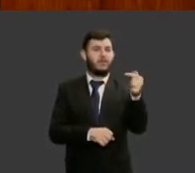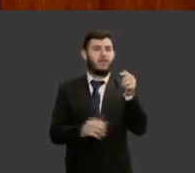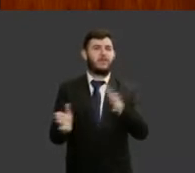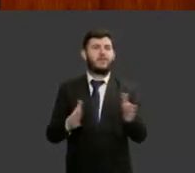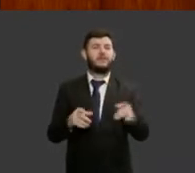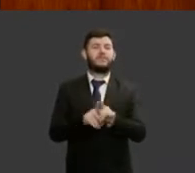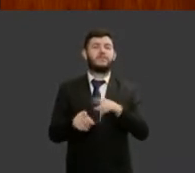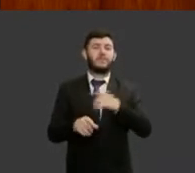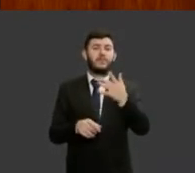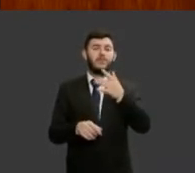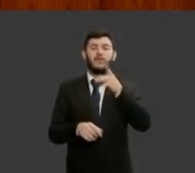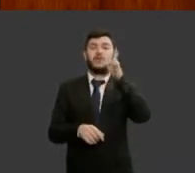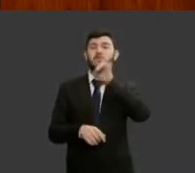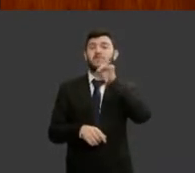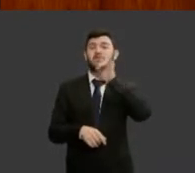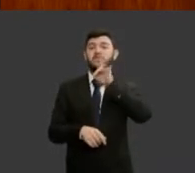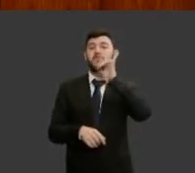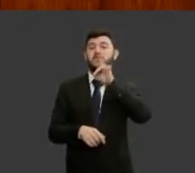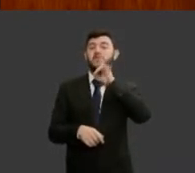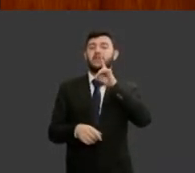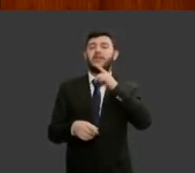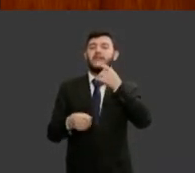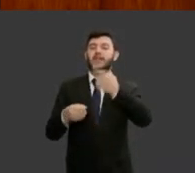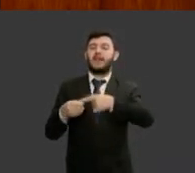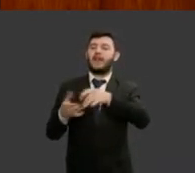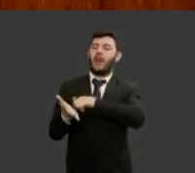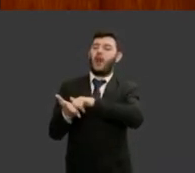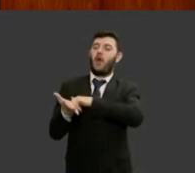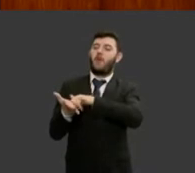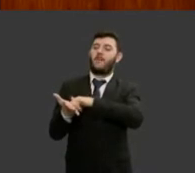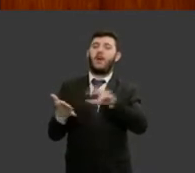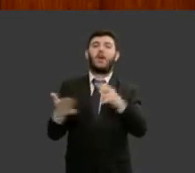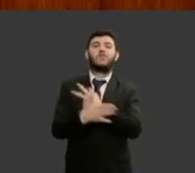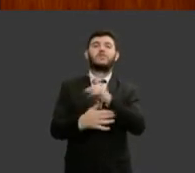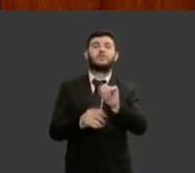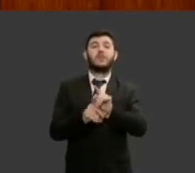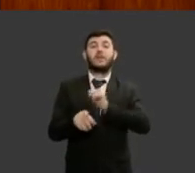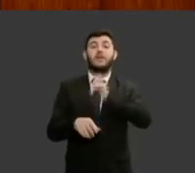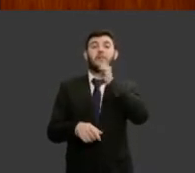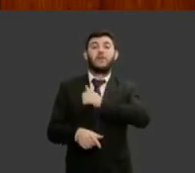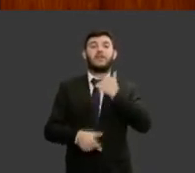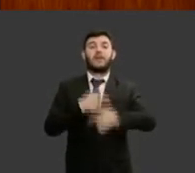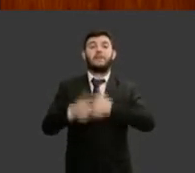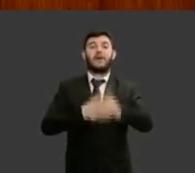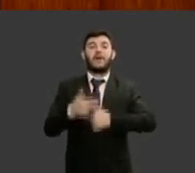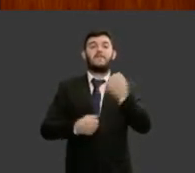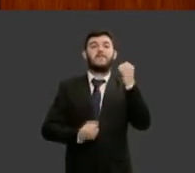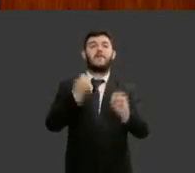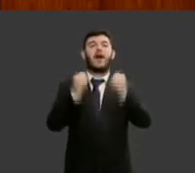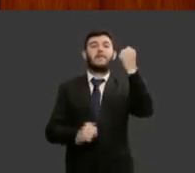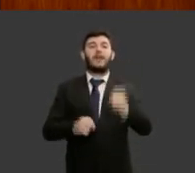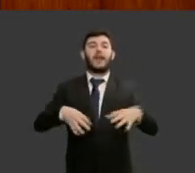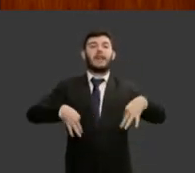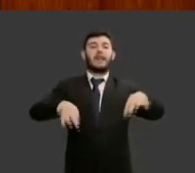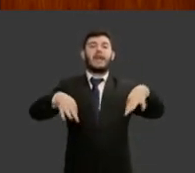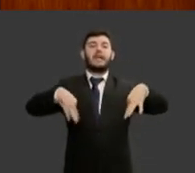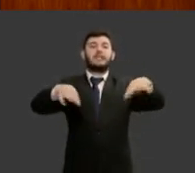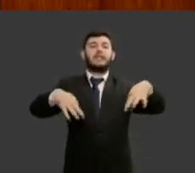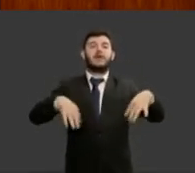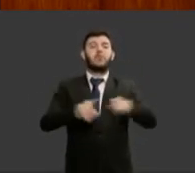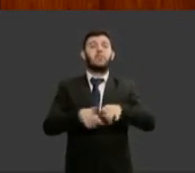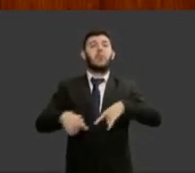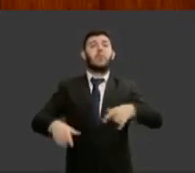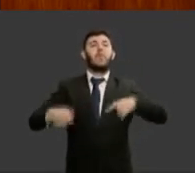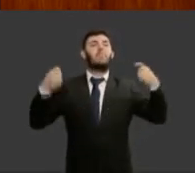na cidade norte-americana de Nova York fizeram uma grande mobilização para reivindicar melhores condições de